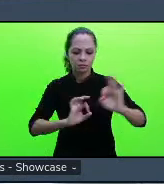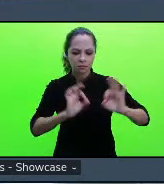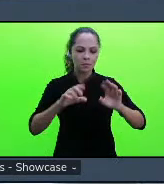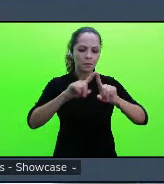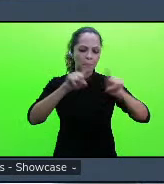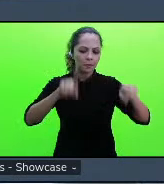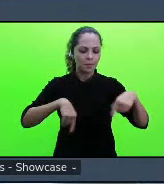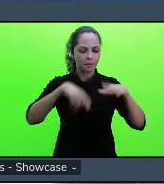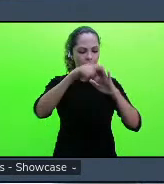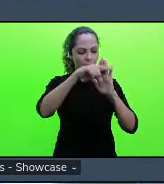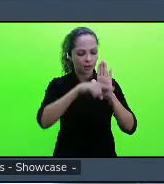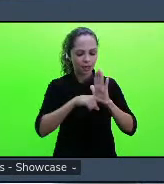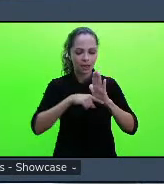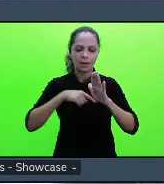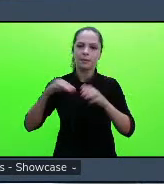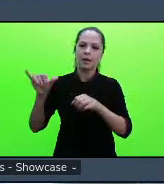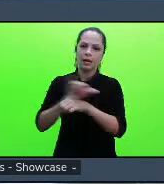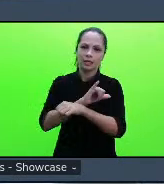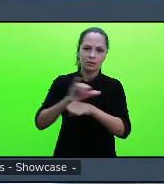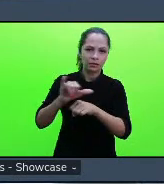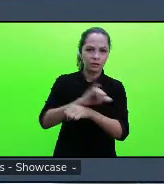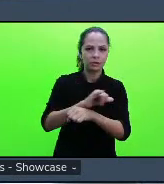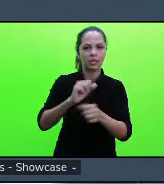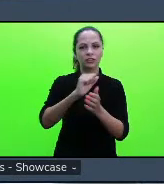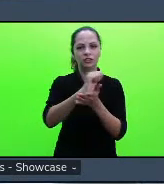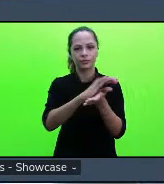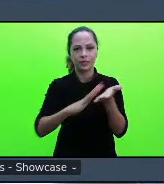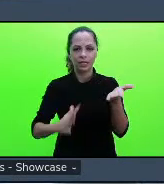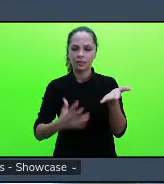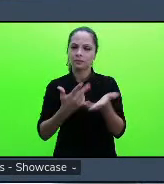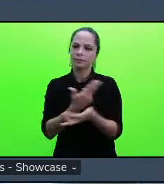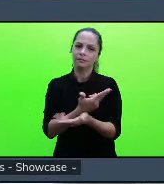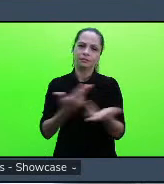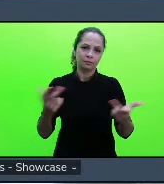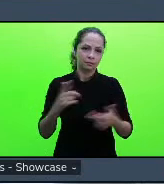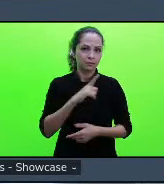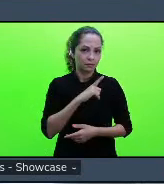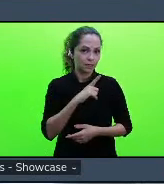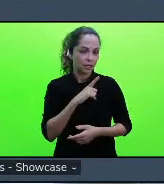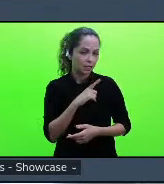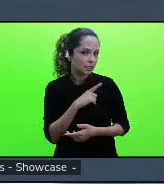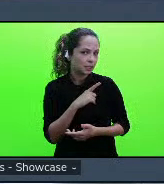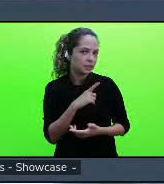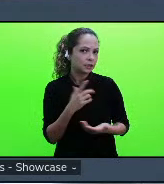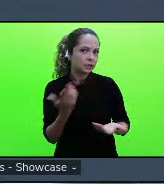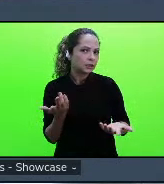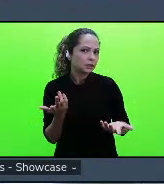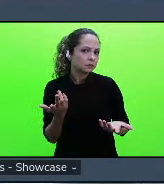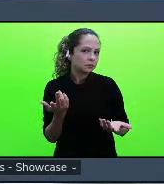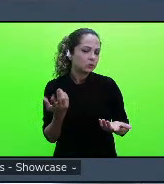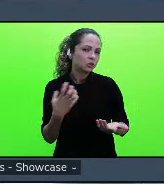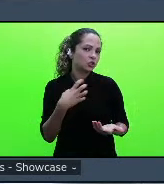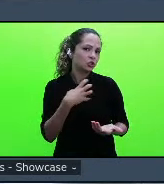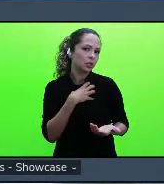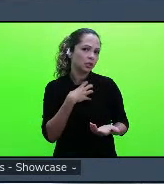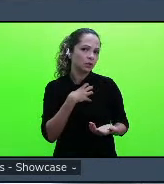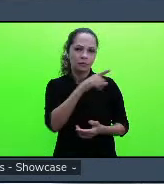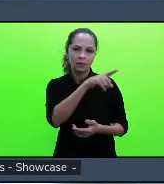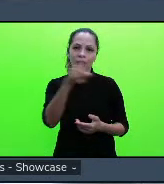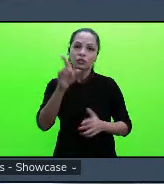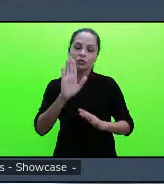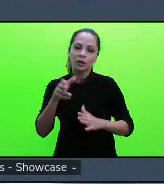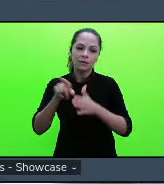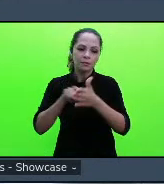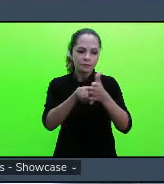atividades eu queria me surgiu essa curiosidade se houve alguma alguma forma porque vocês fizeram um levantamento bem